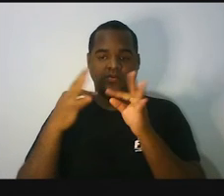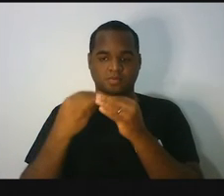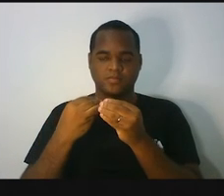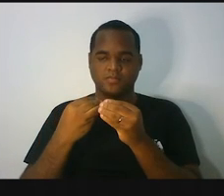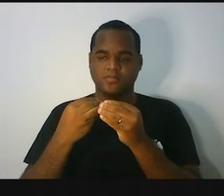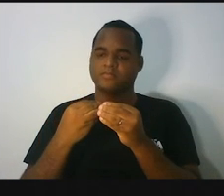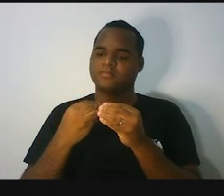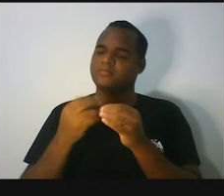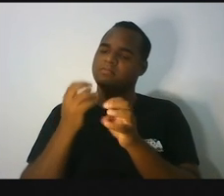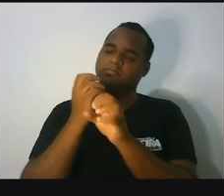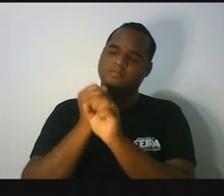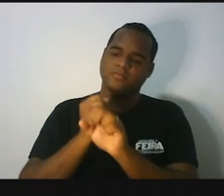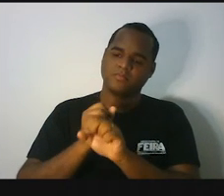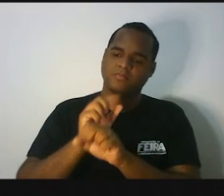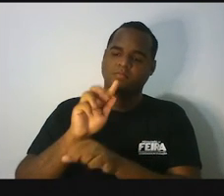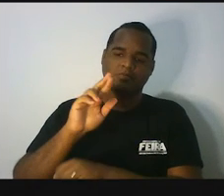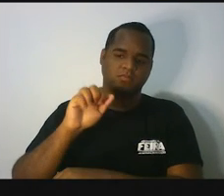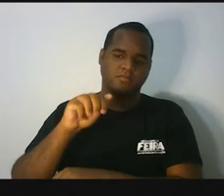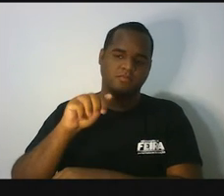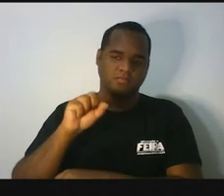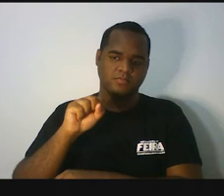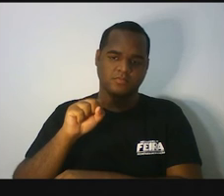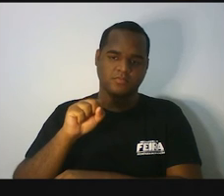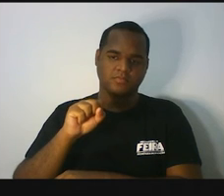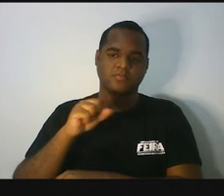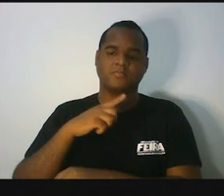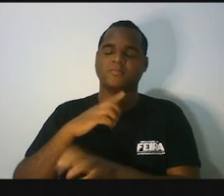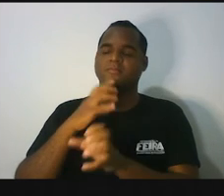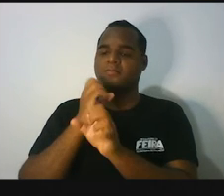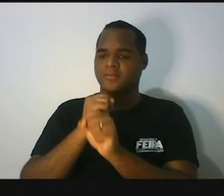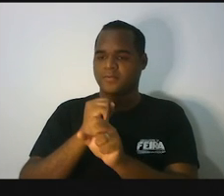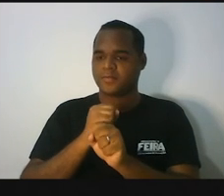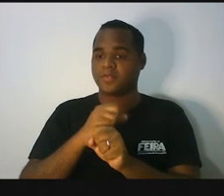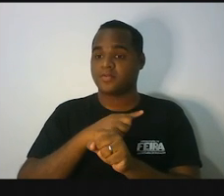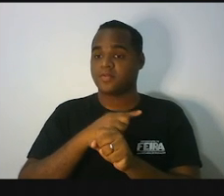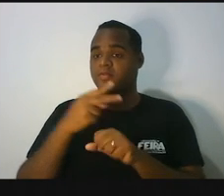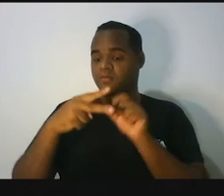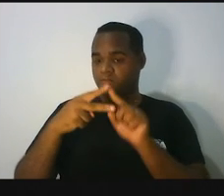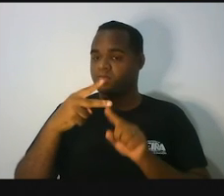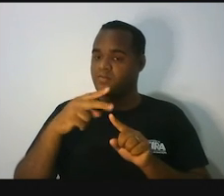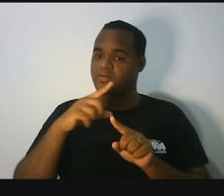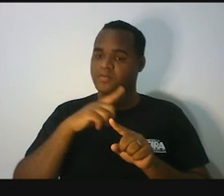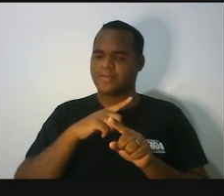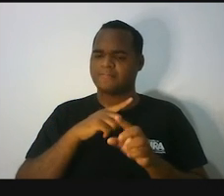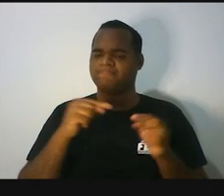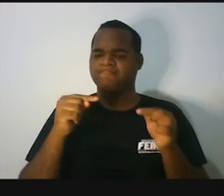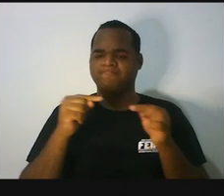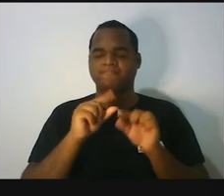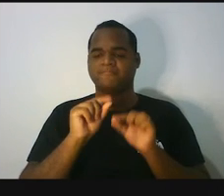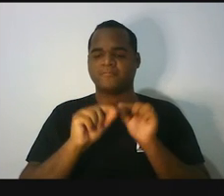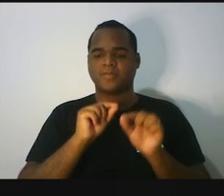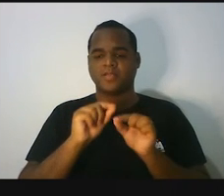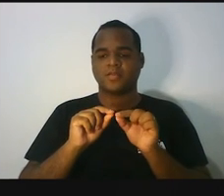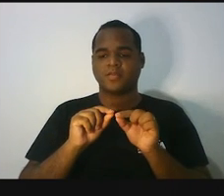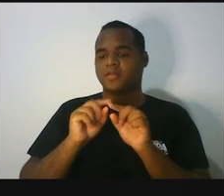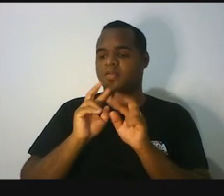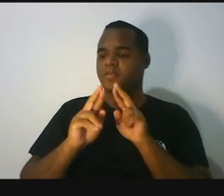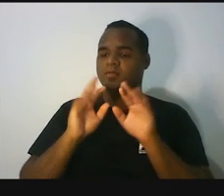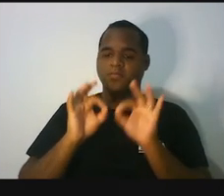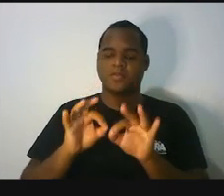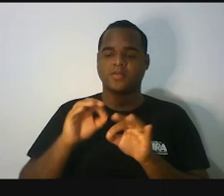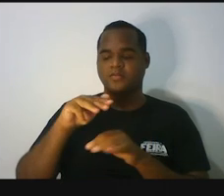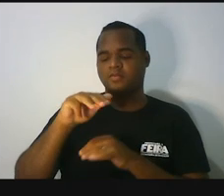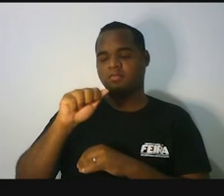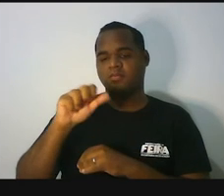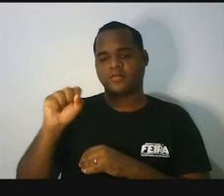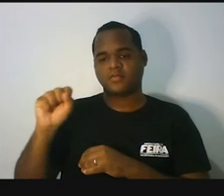quantos gramas cada caixinha vai ter lembre-se que as duas caixinhas vão ter a mesma medida de massa a mesma